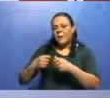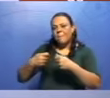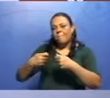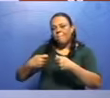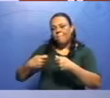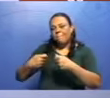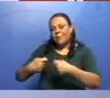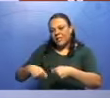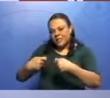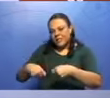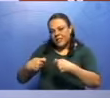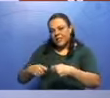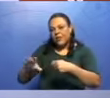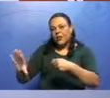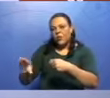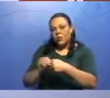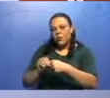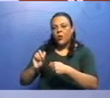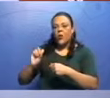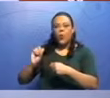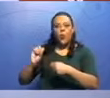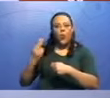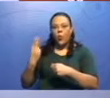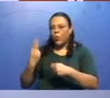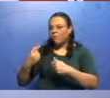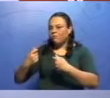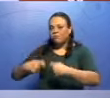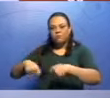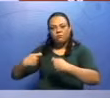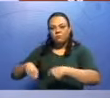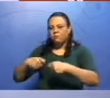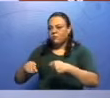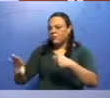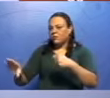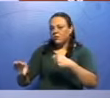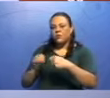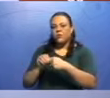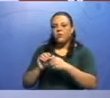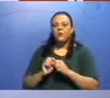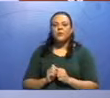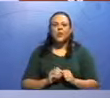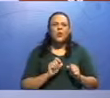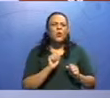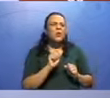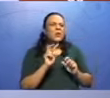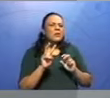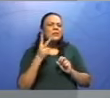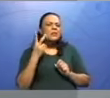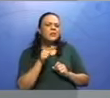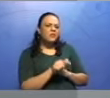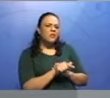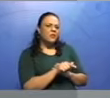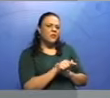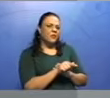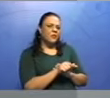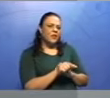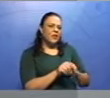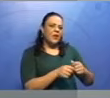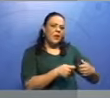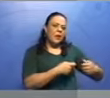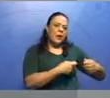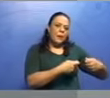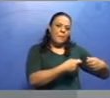intransitivo. O que isso significa? Que nome estranho, transitivo, intransitivo, vamos pensar de transitar.